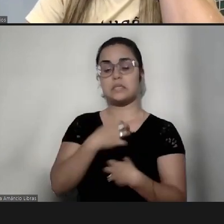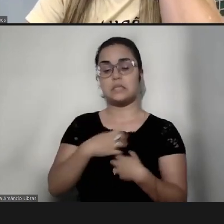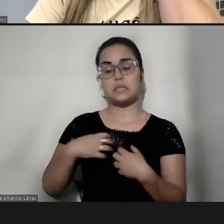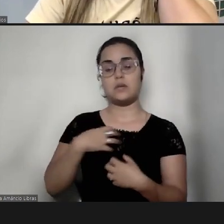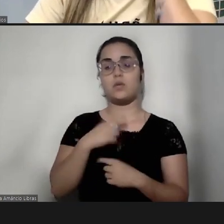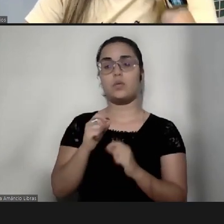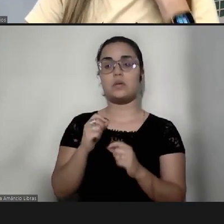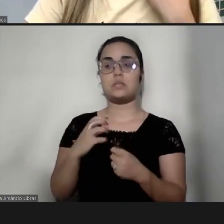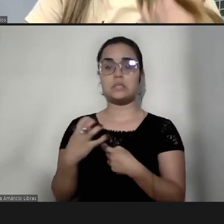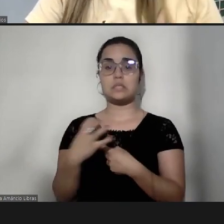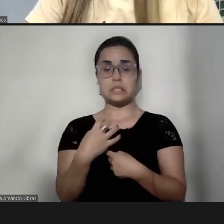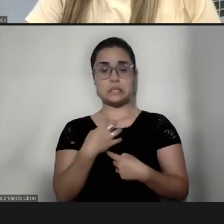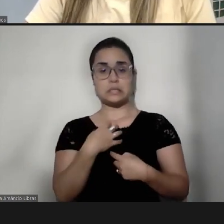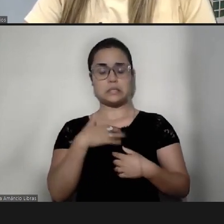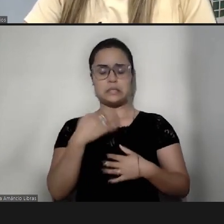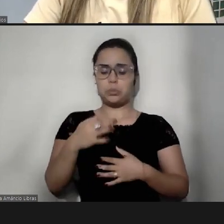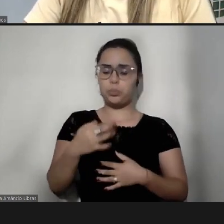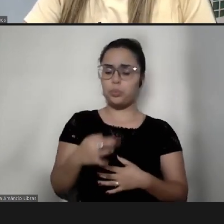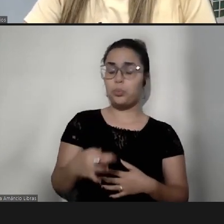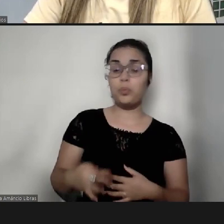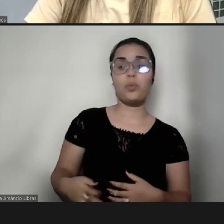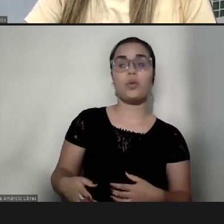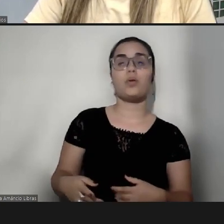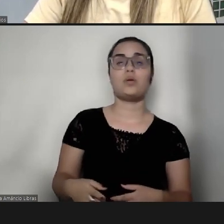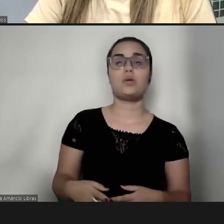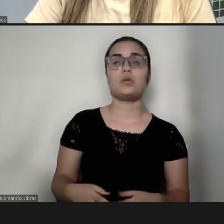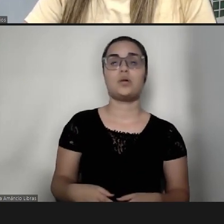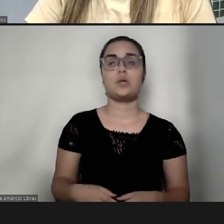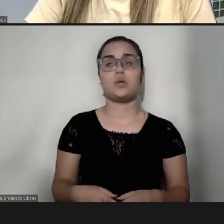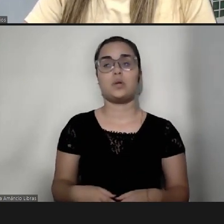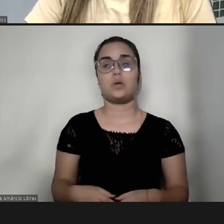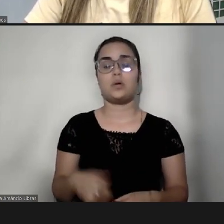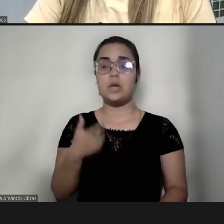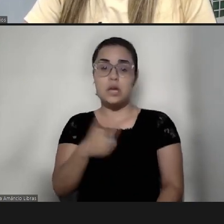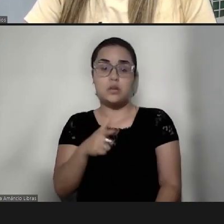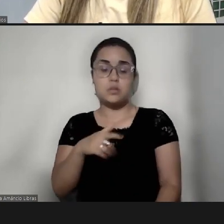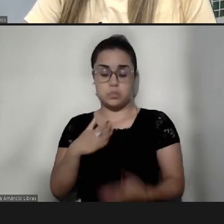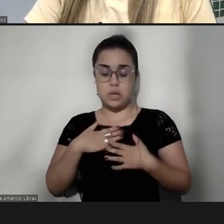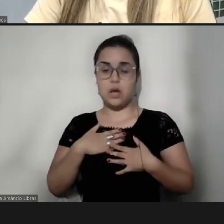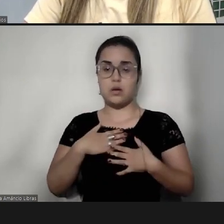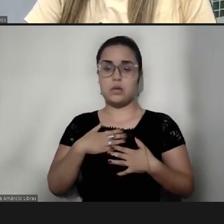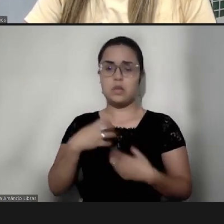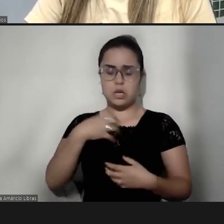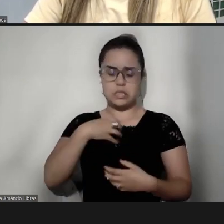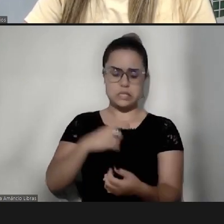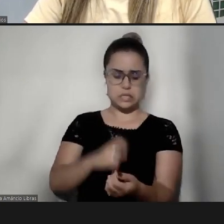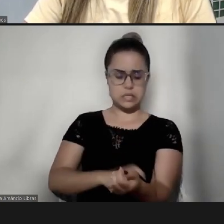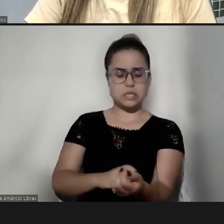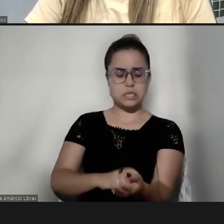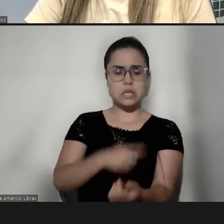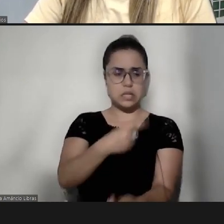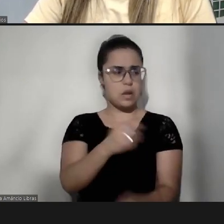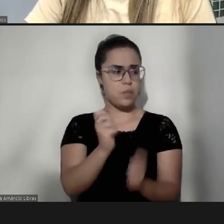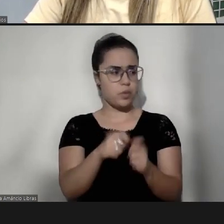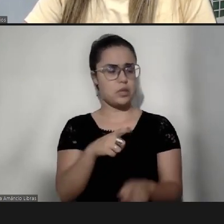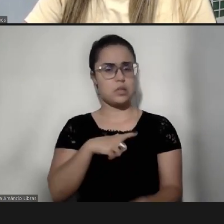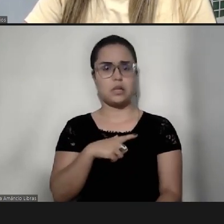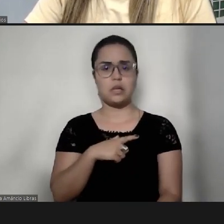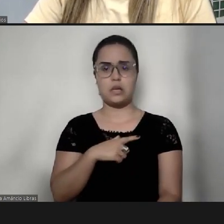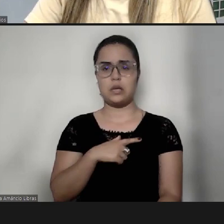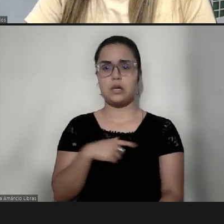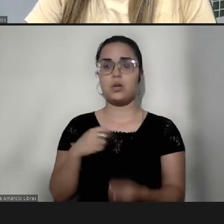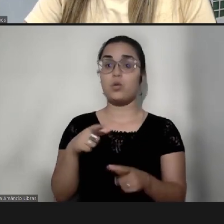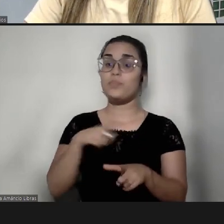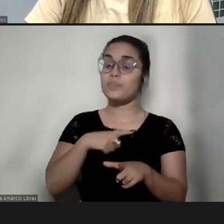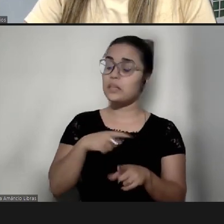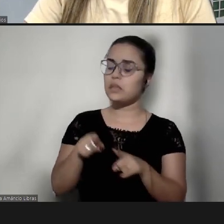de dor, né, eu não tenho isso, então eu tenho raiva dele ser assim, né, então como a gente também tem que ter